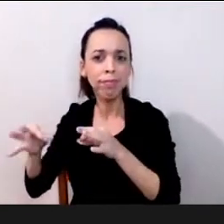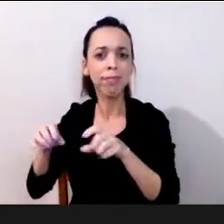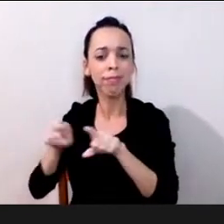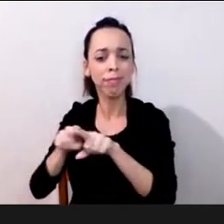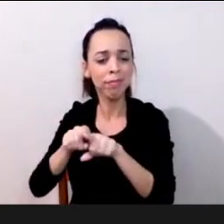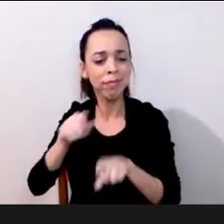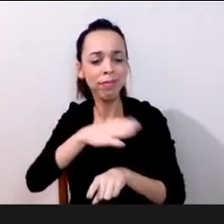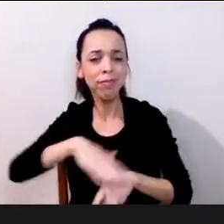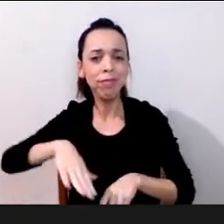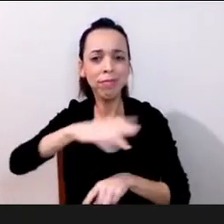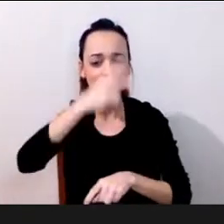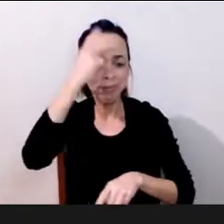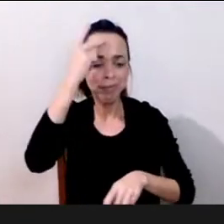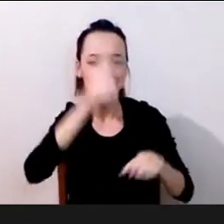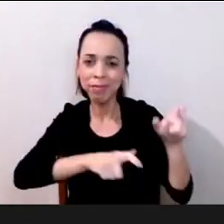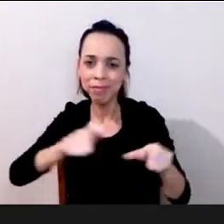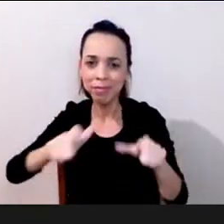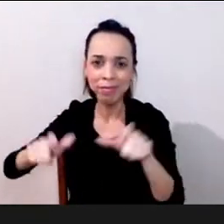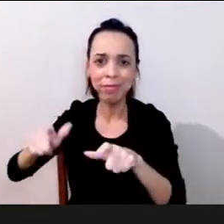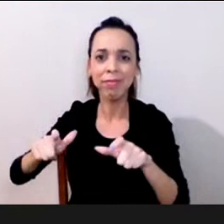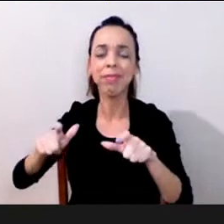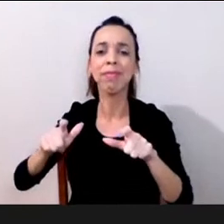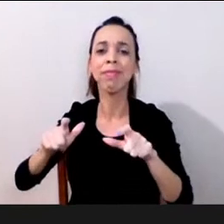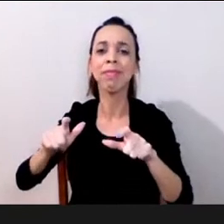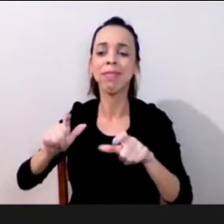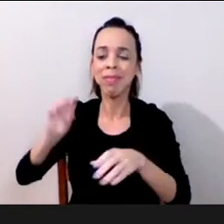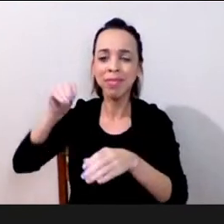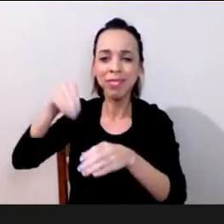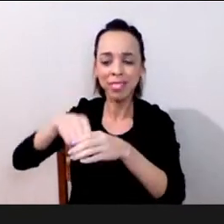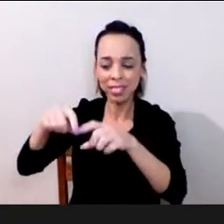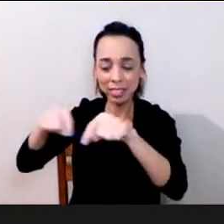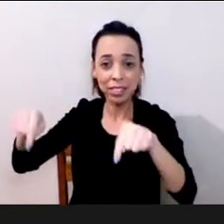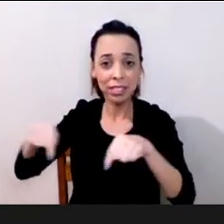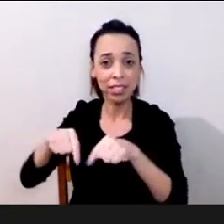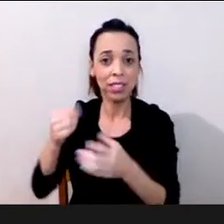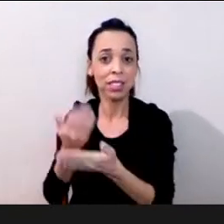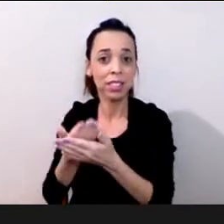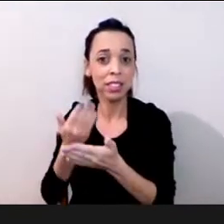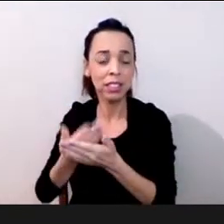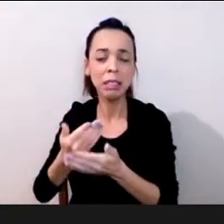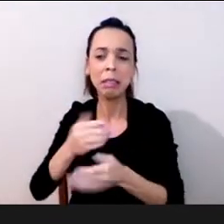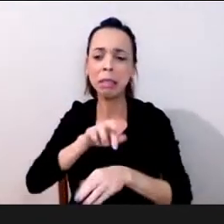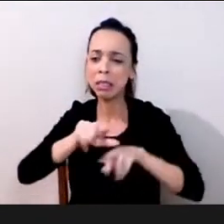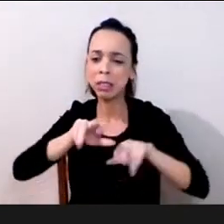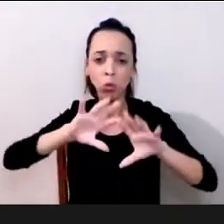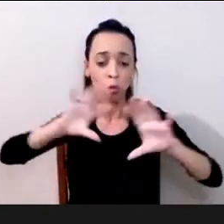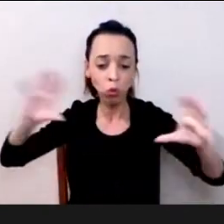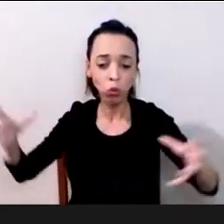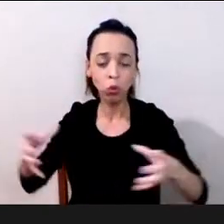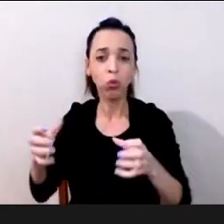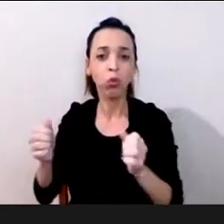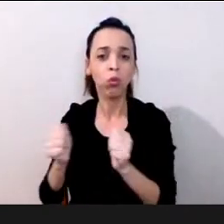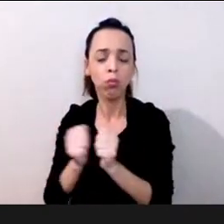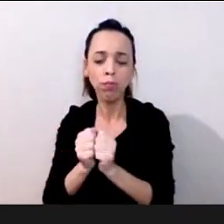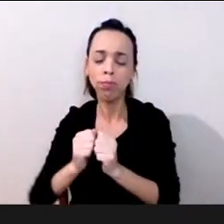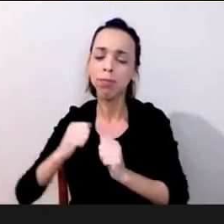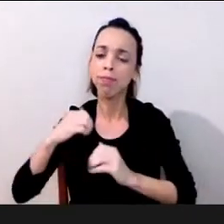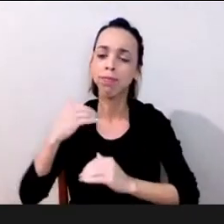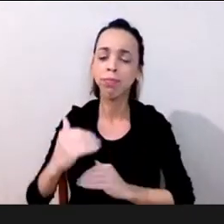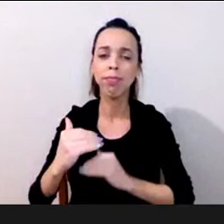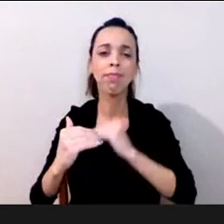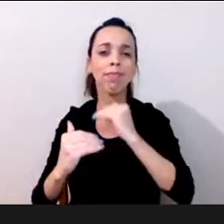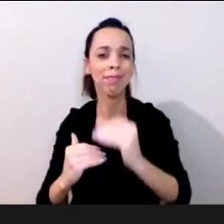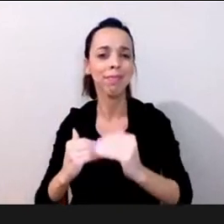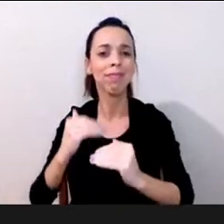a coordenação educacional dentro da sala de aula ou seja tudo isso foi sendo construído